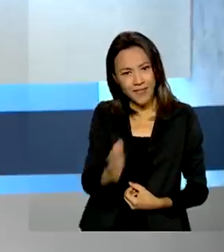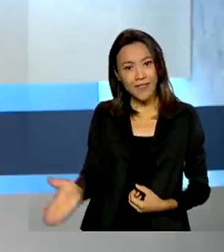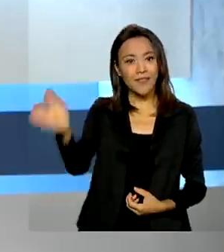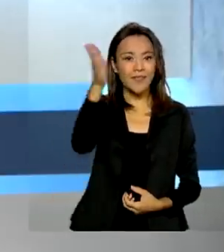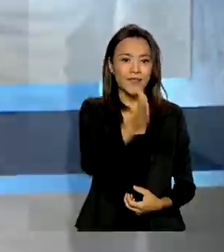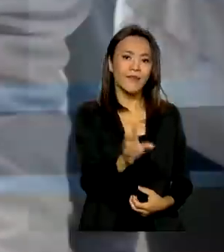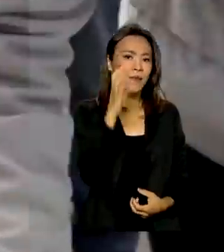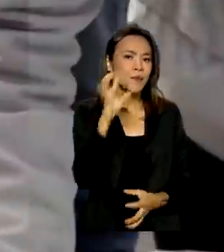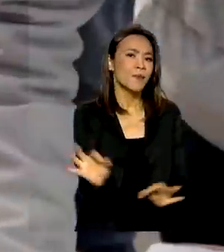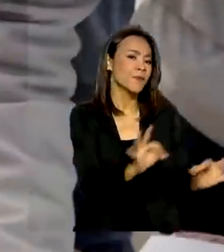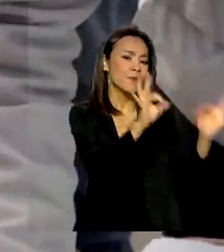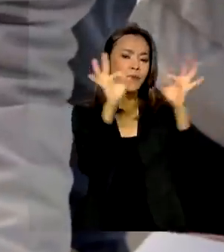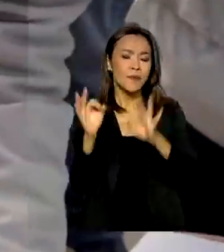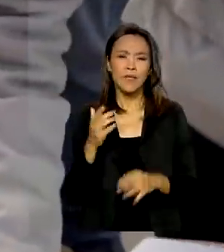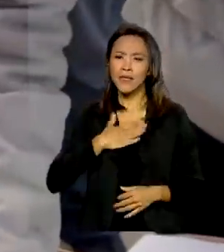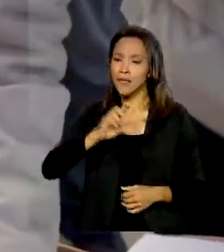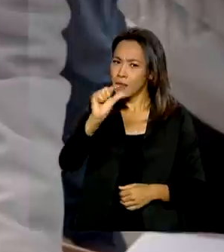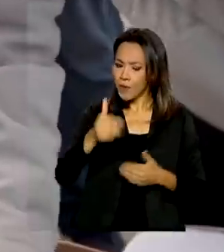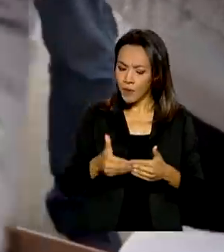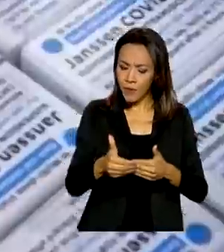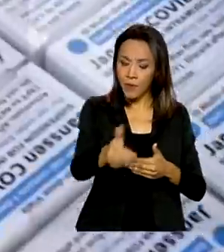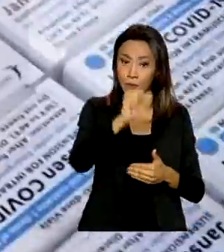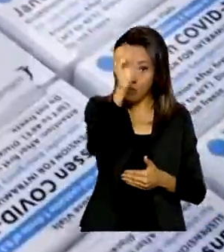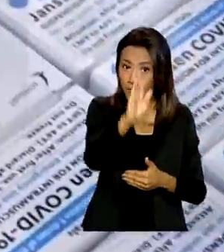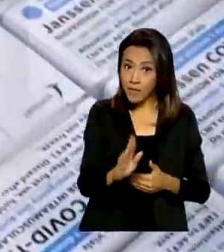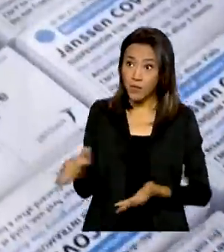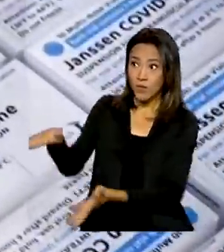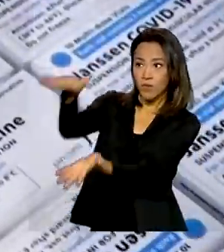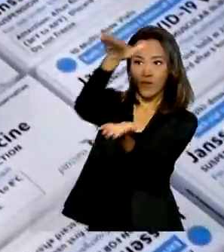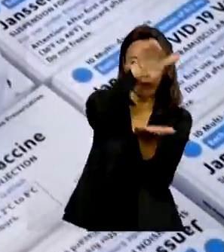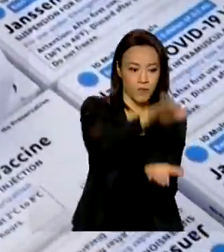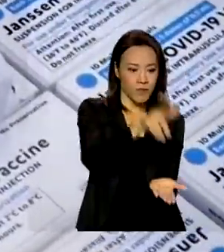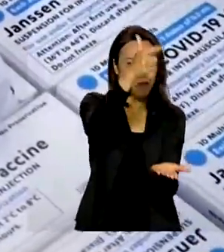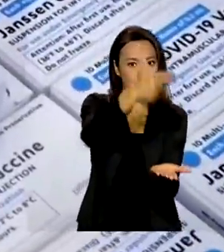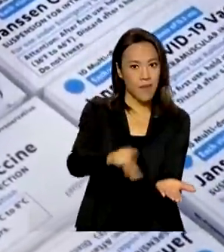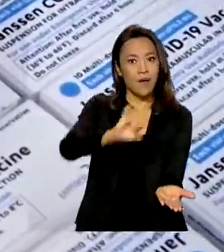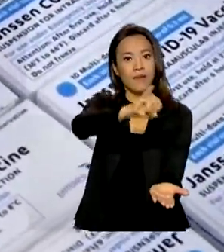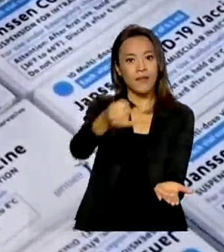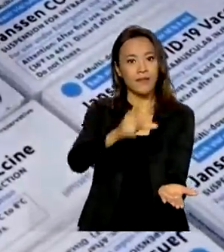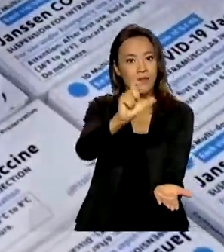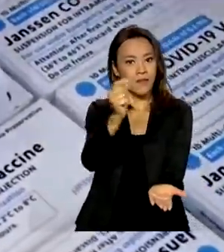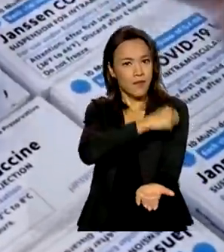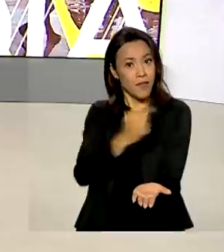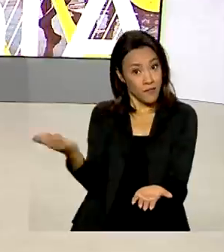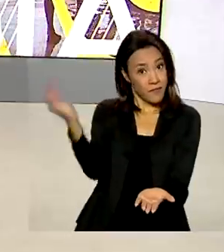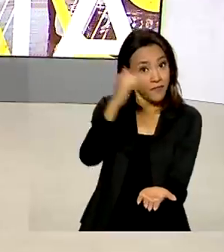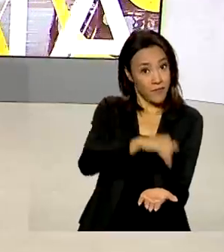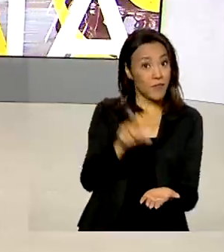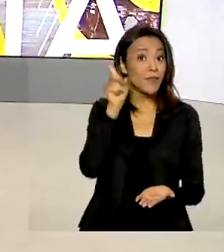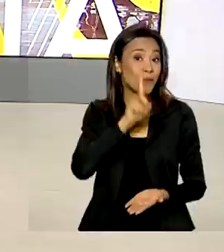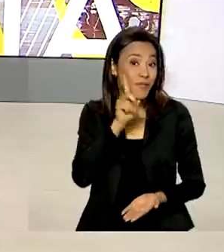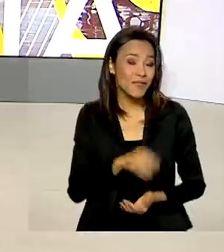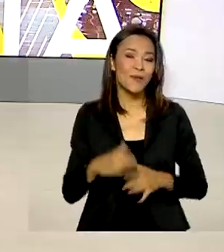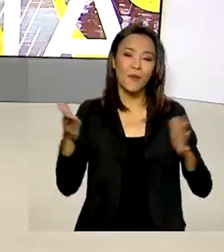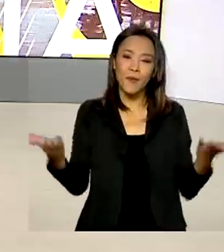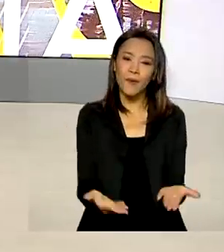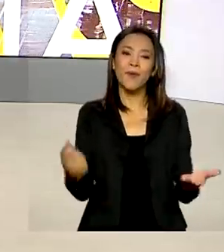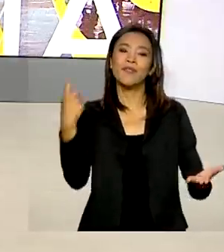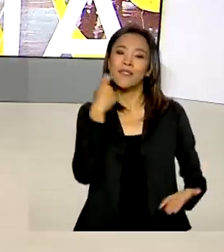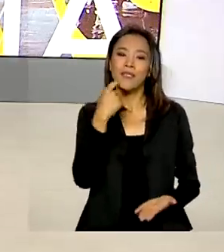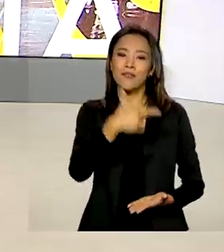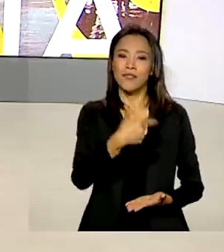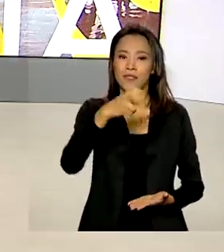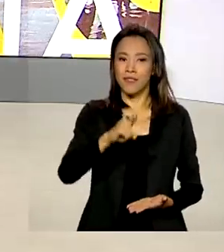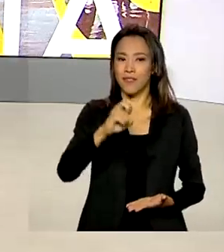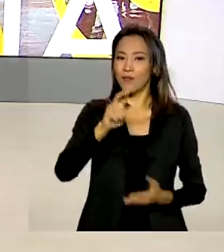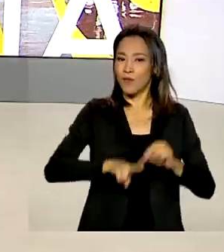ver ainda, desembarcam daqui a pouco no Brasil mais vacinas da Janssen vindas dos Estados Unidos. Sexta-feira, 25 de